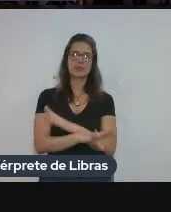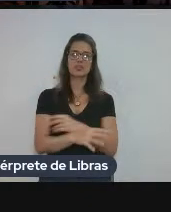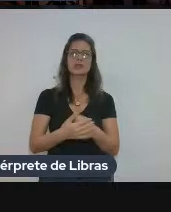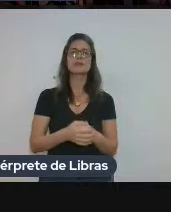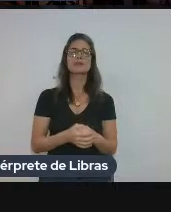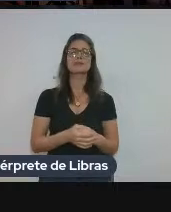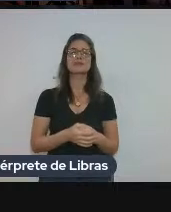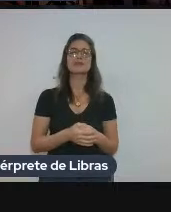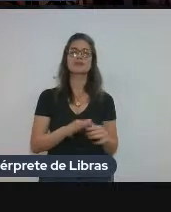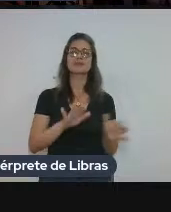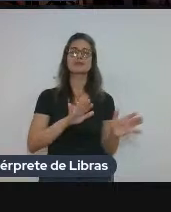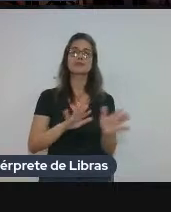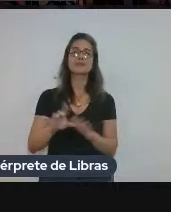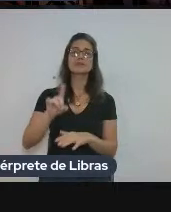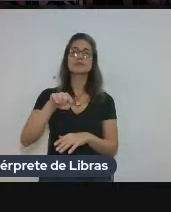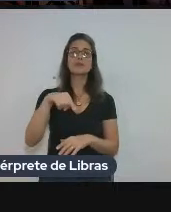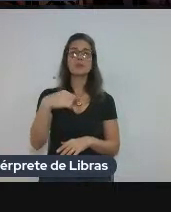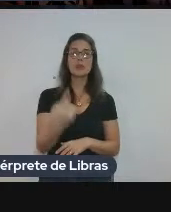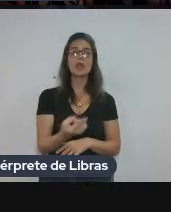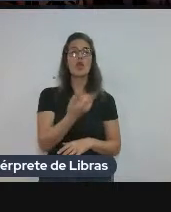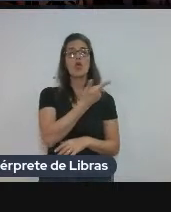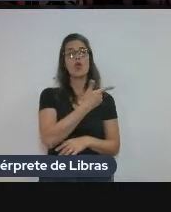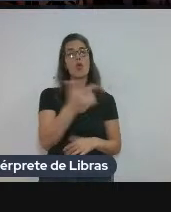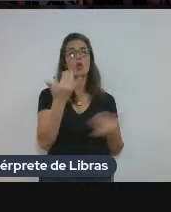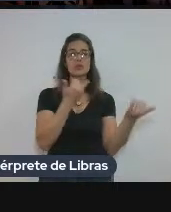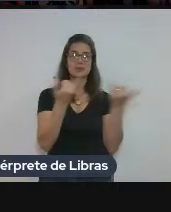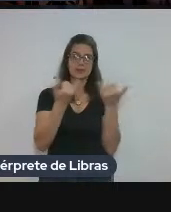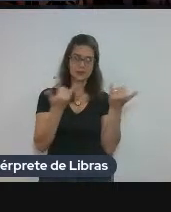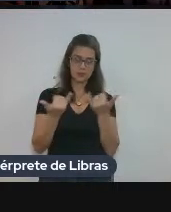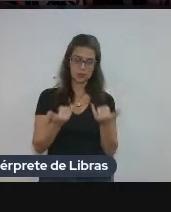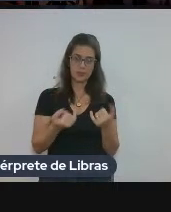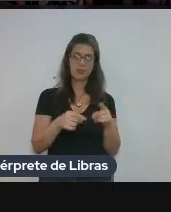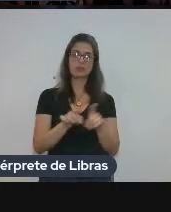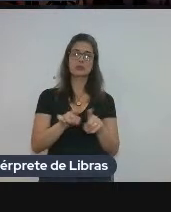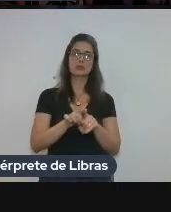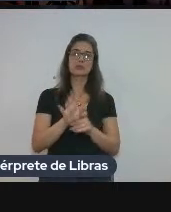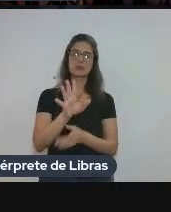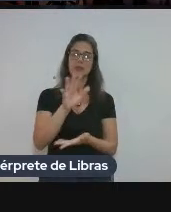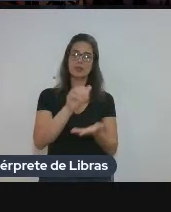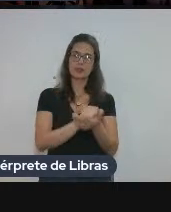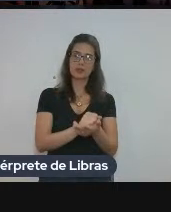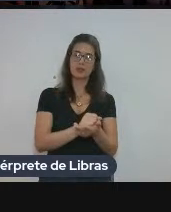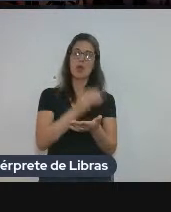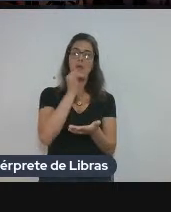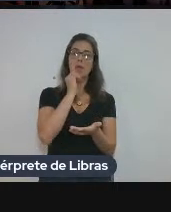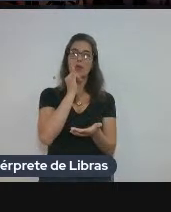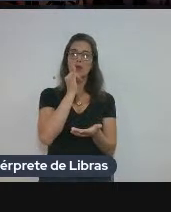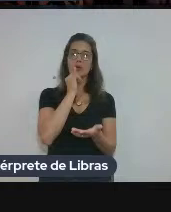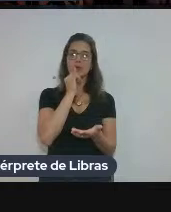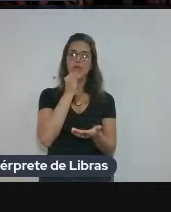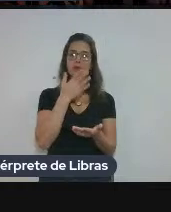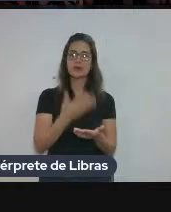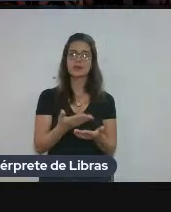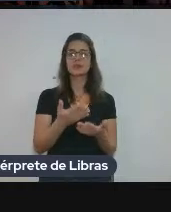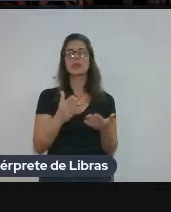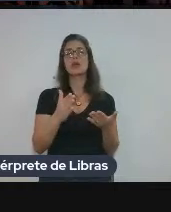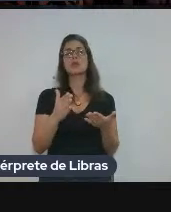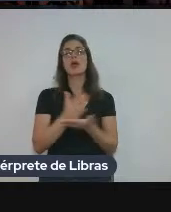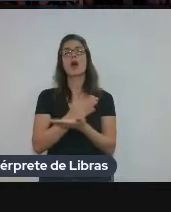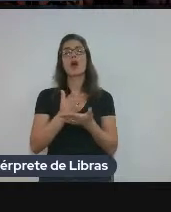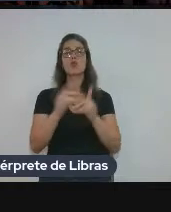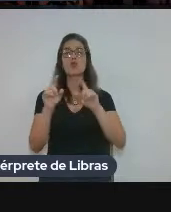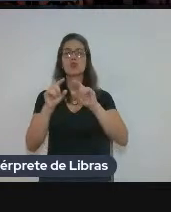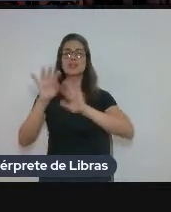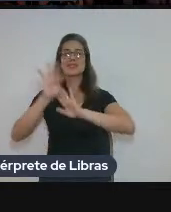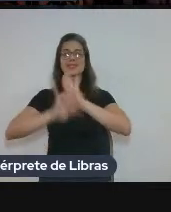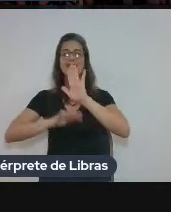E aí, depois, a gente extrai algumas outras informações. Como, por exemplo, exemplos, né? De como